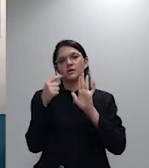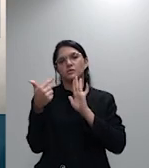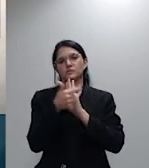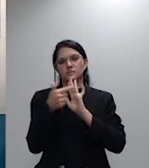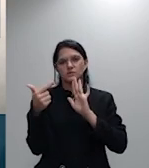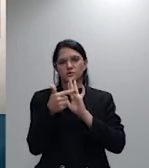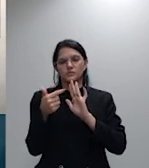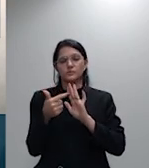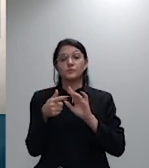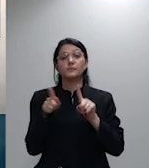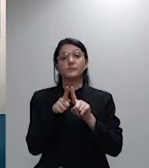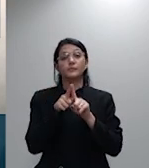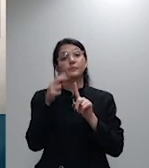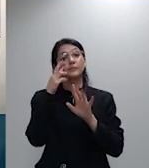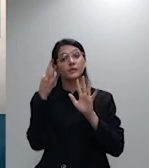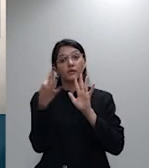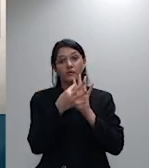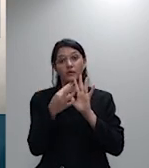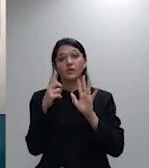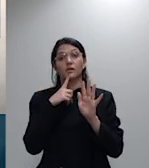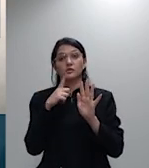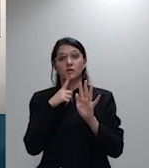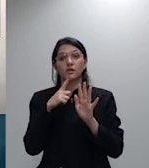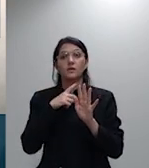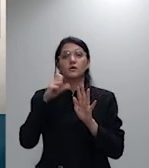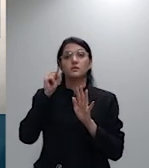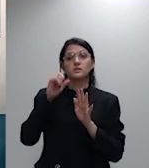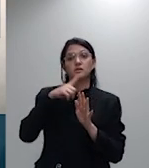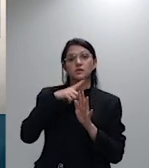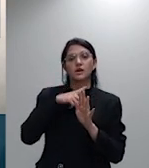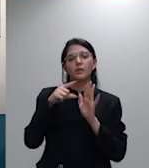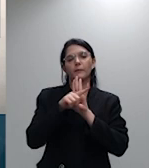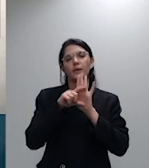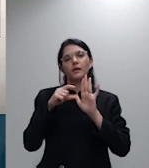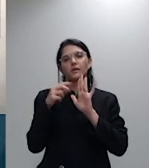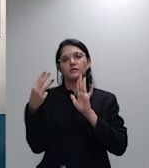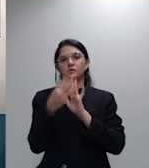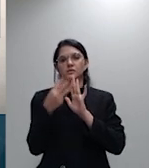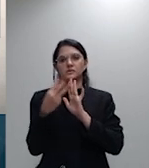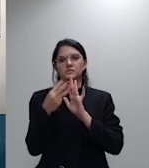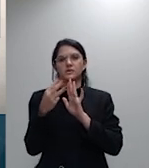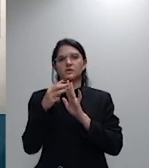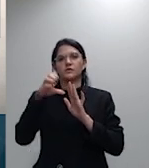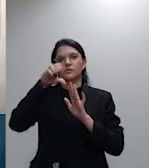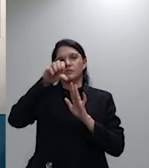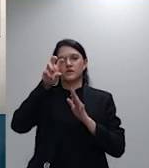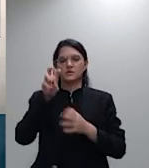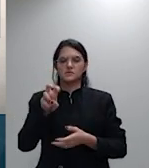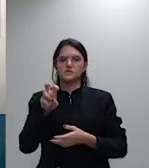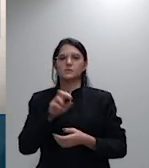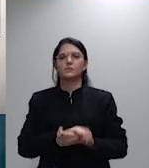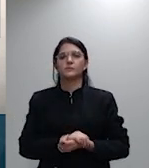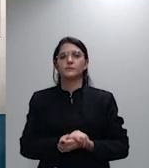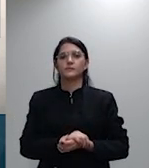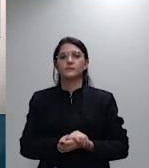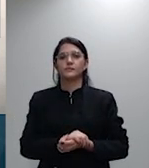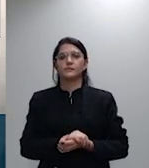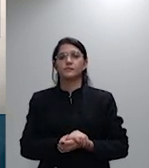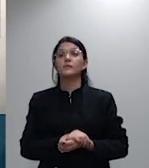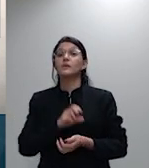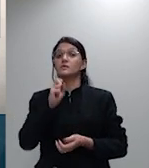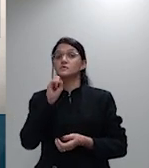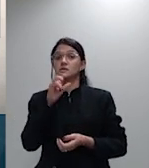exigibilidade prevista no parágrafo terceiro de 95 na eventualidade de ser considerado inadmissível por unanimidade